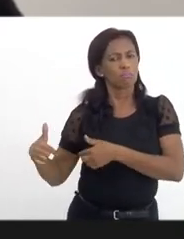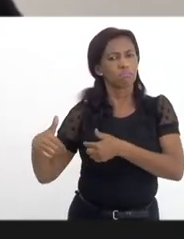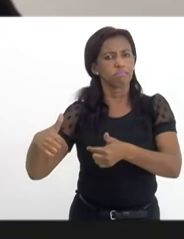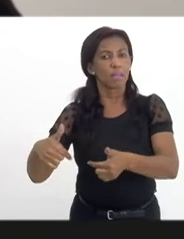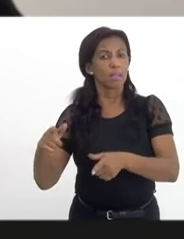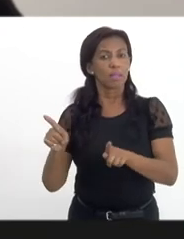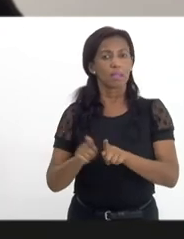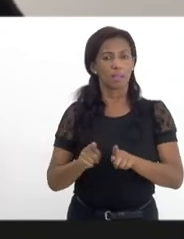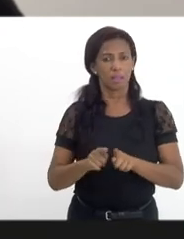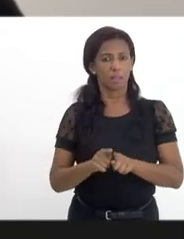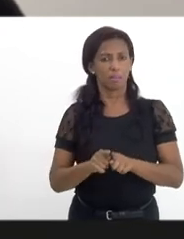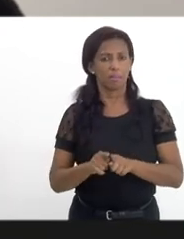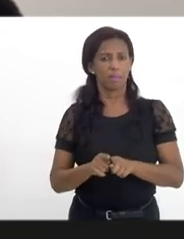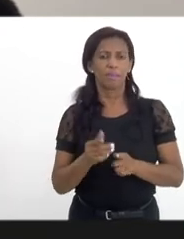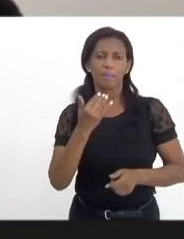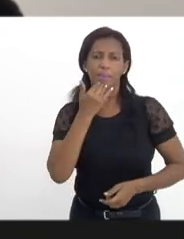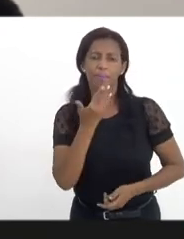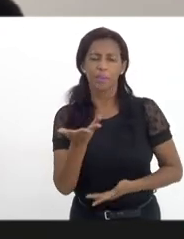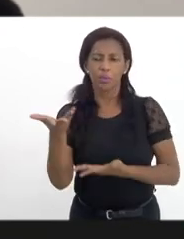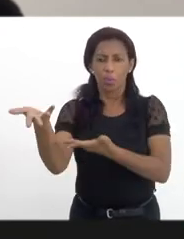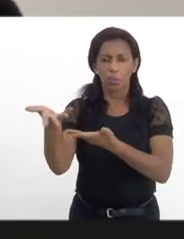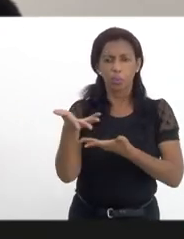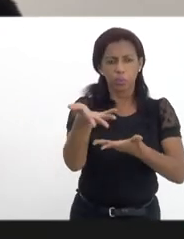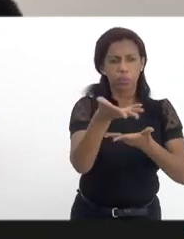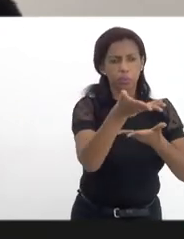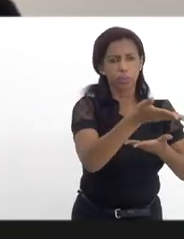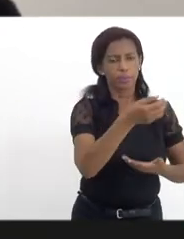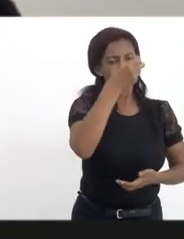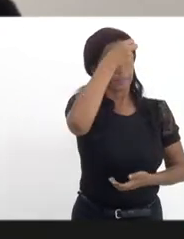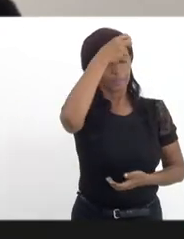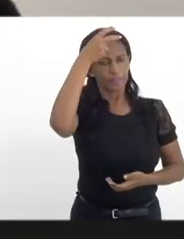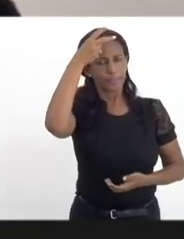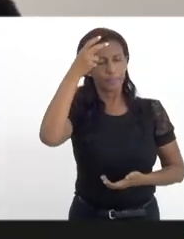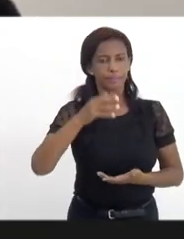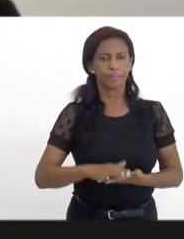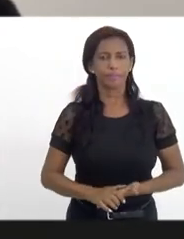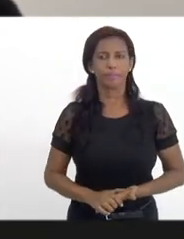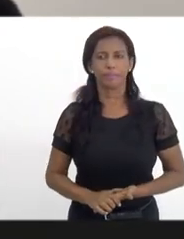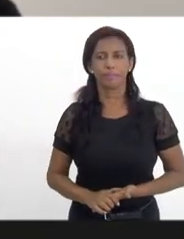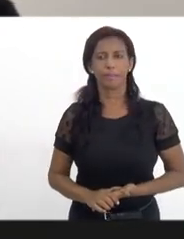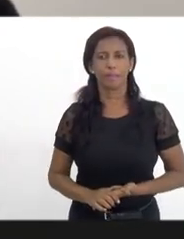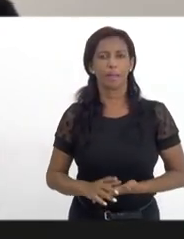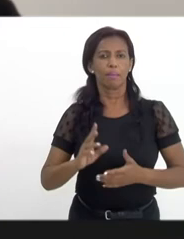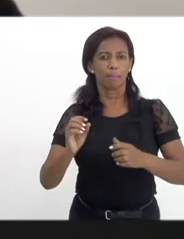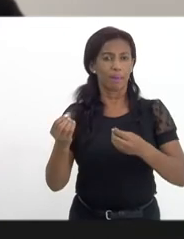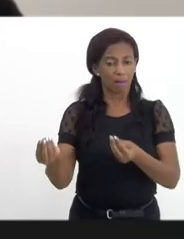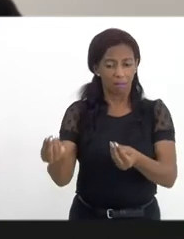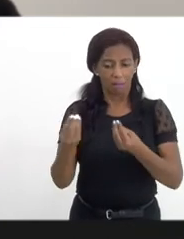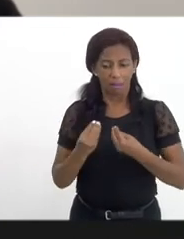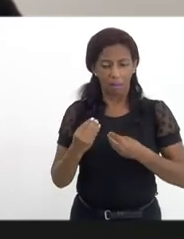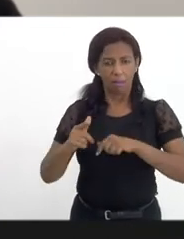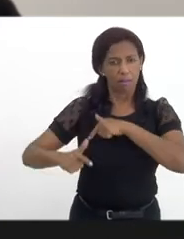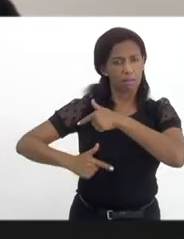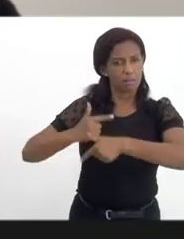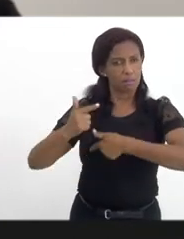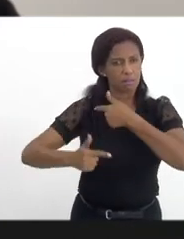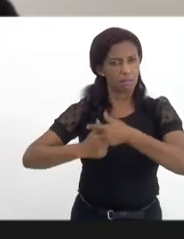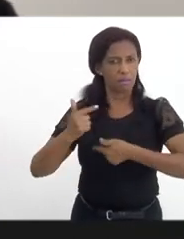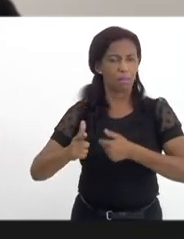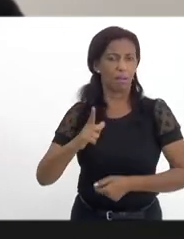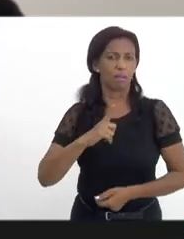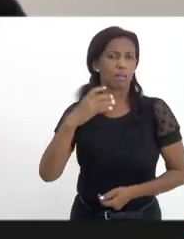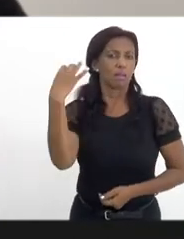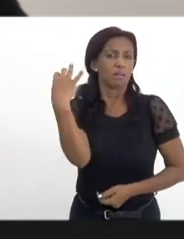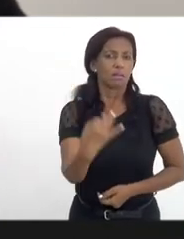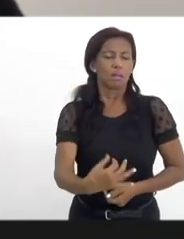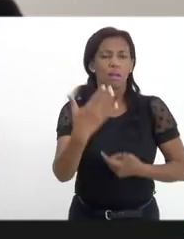e também solicitando aos prefeitos para potencializar esse trabalho, pois eu tenho certeza